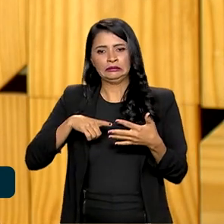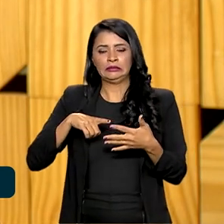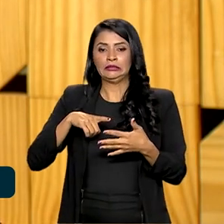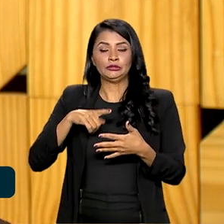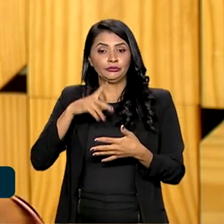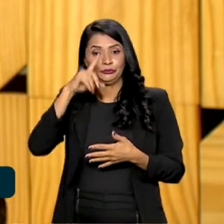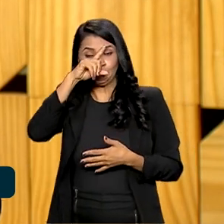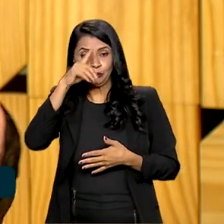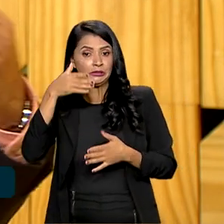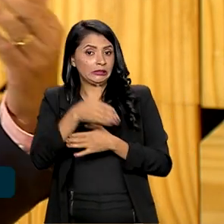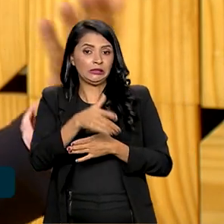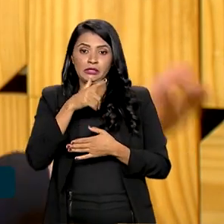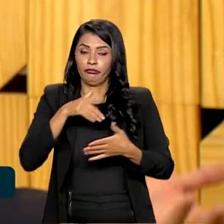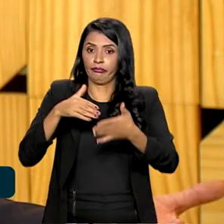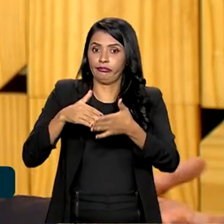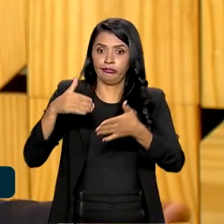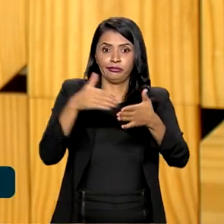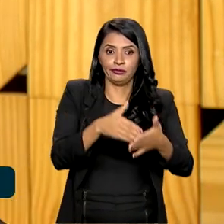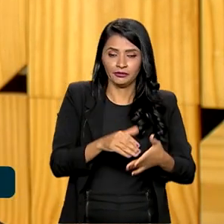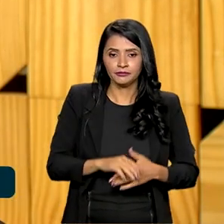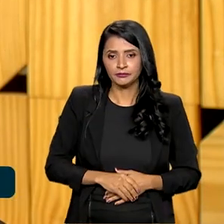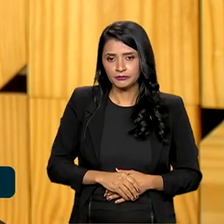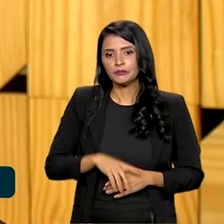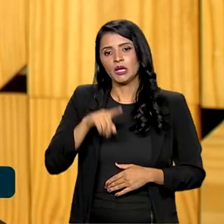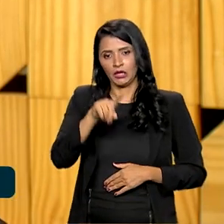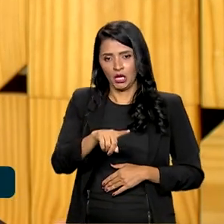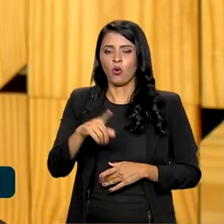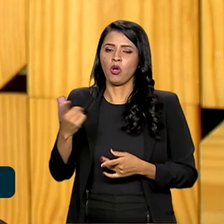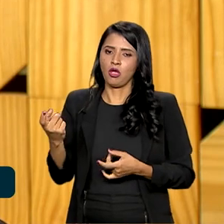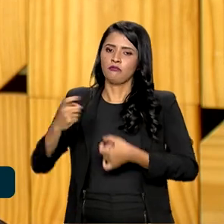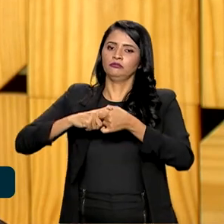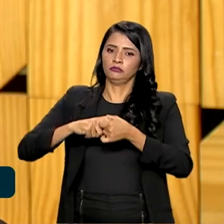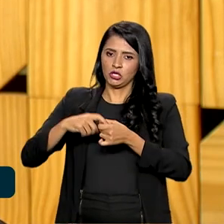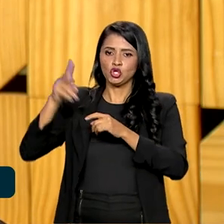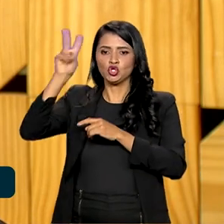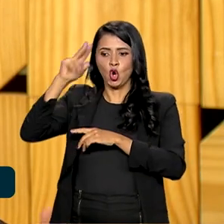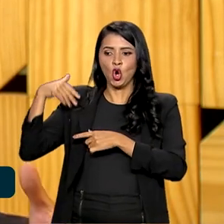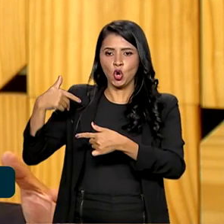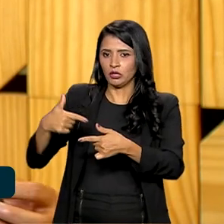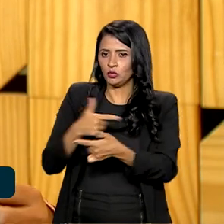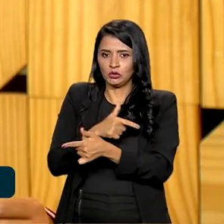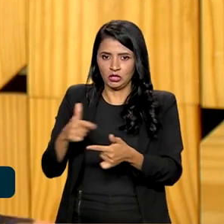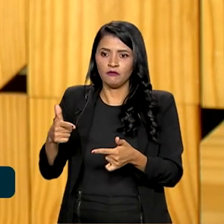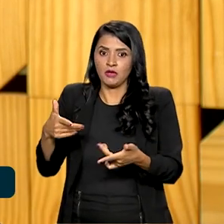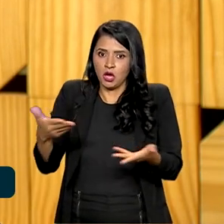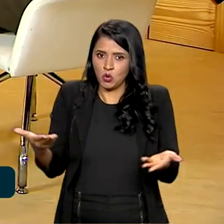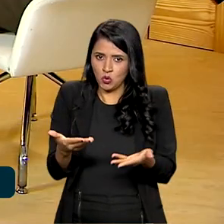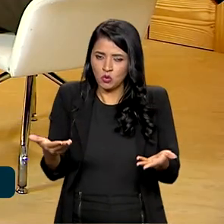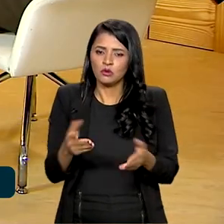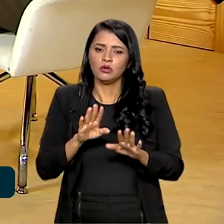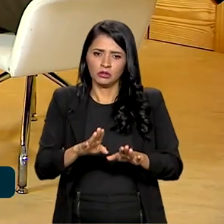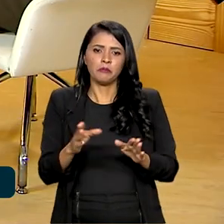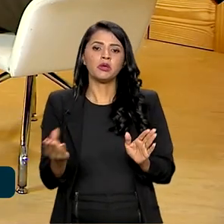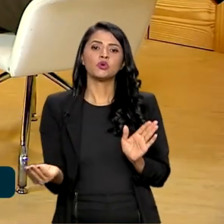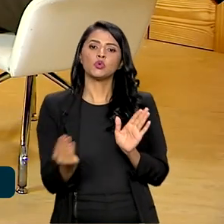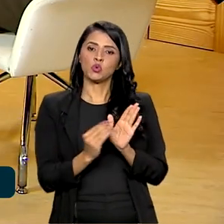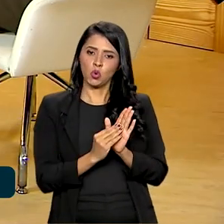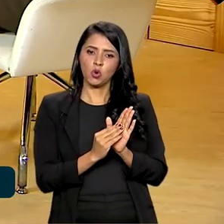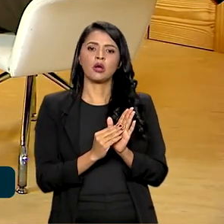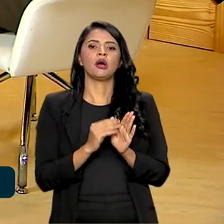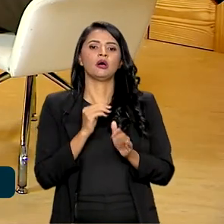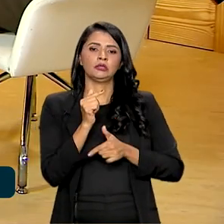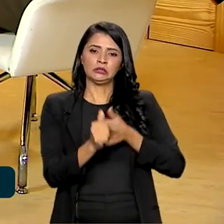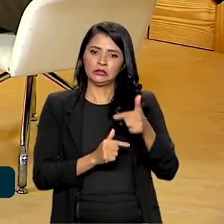esse acesso. Ele é um gesto de reparação histórica e, acima de tudo, uma forma de incorporar nas ações do Estado um